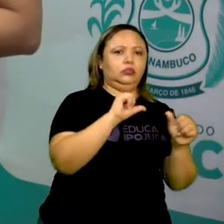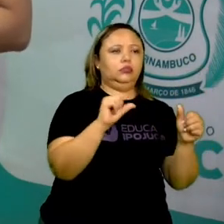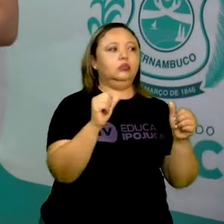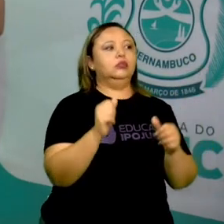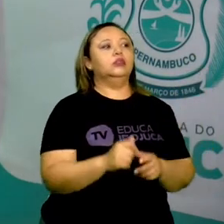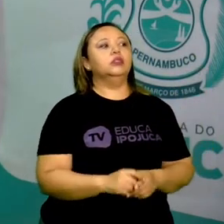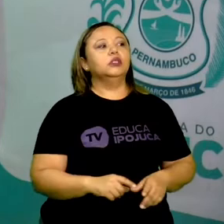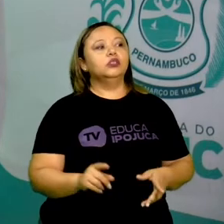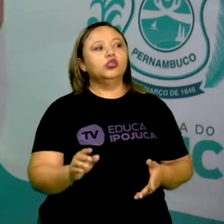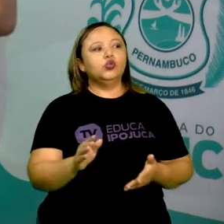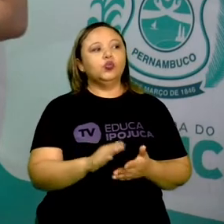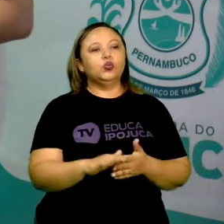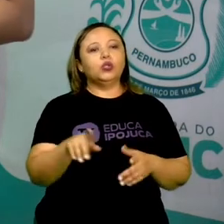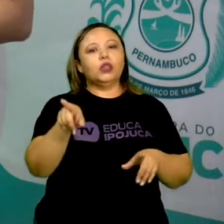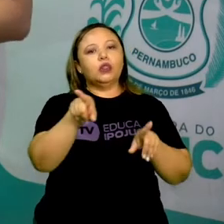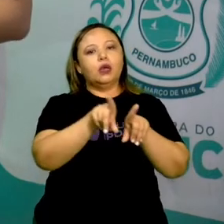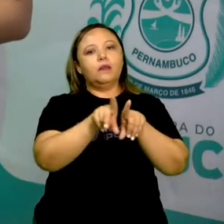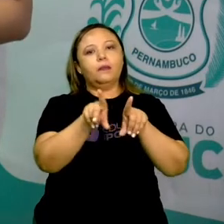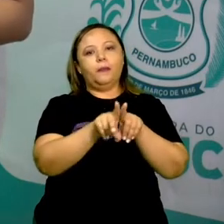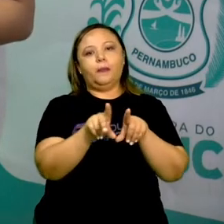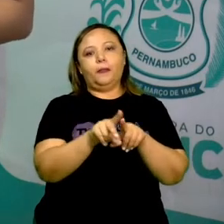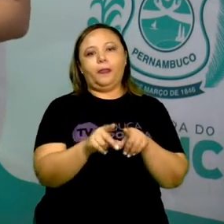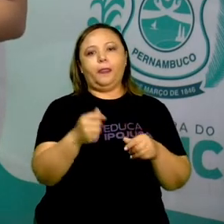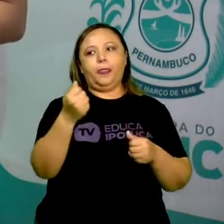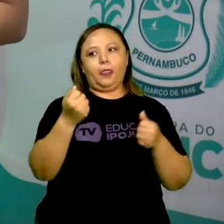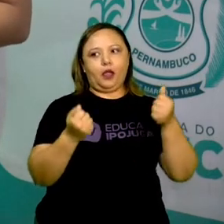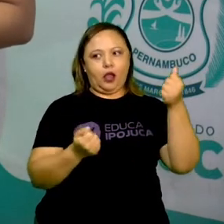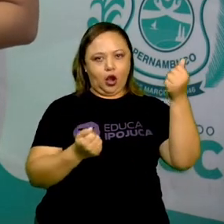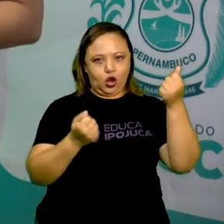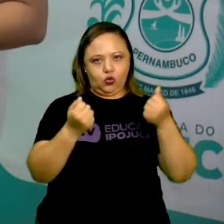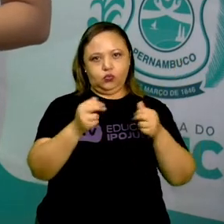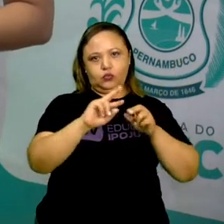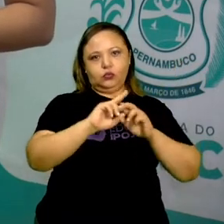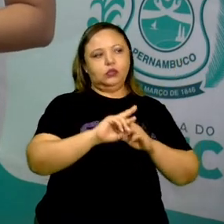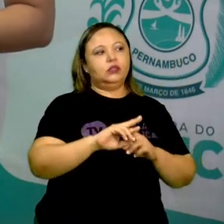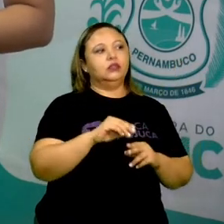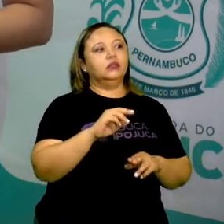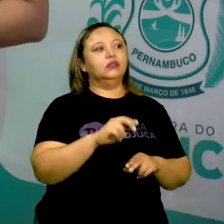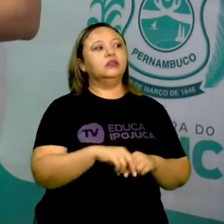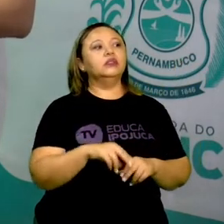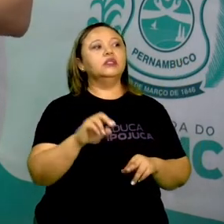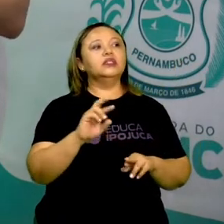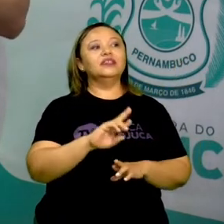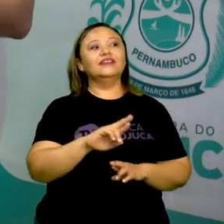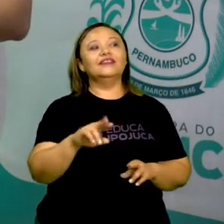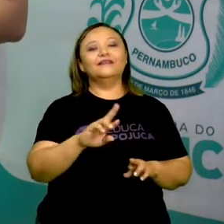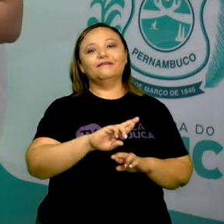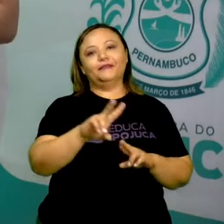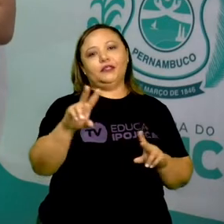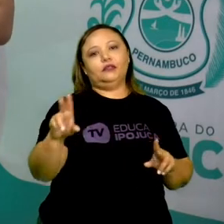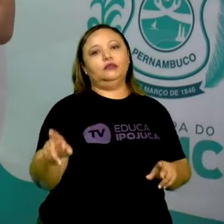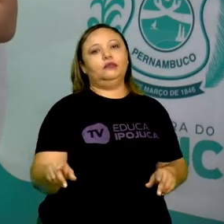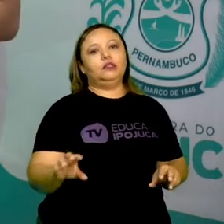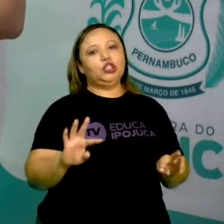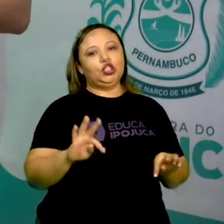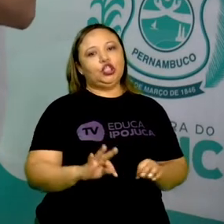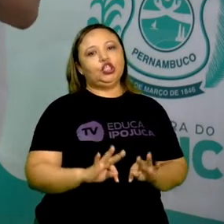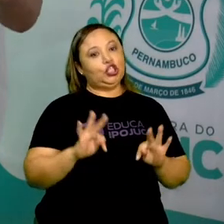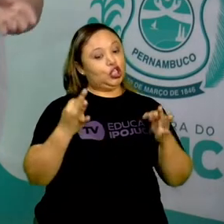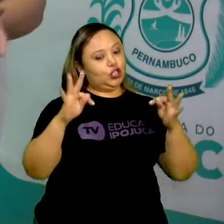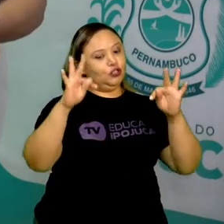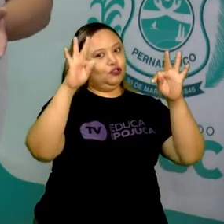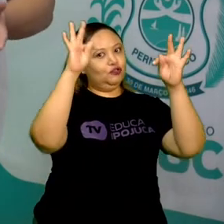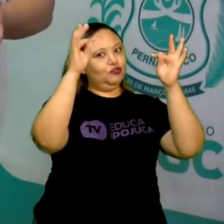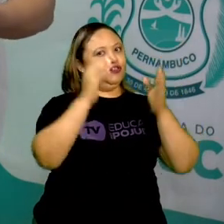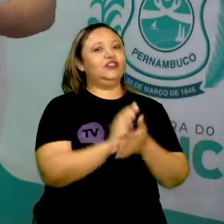Como também nas vias de transporte. Transporte, ó, é tanto conforto e tecnologia que não dá vontade de viajar